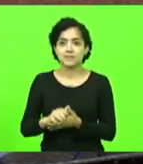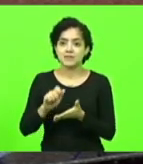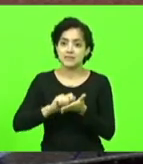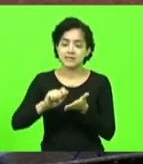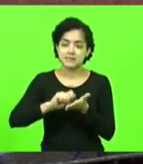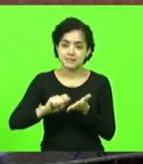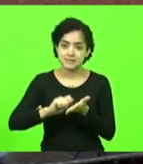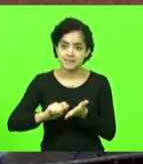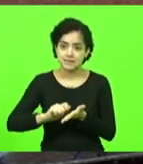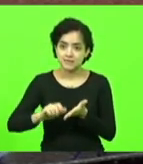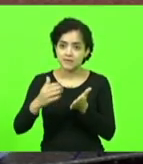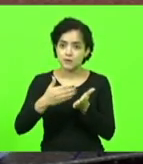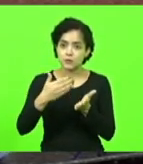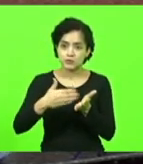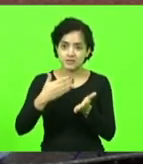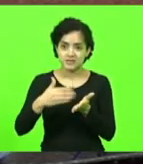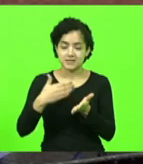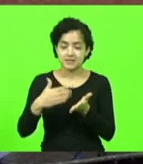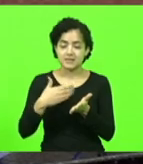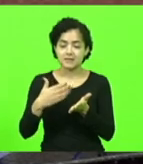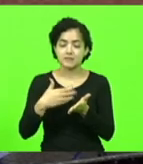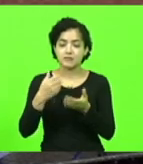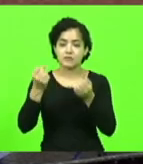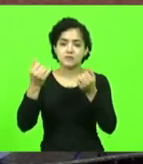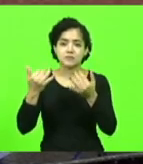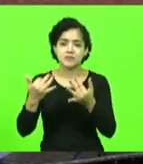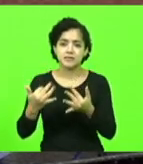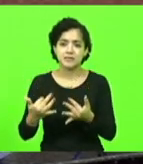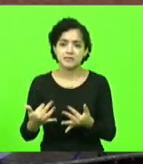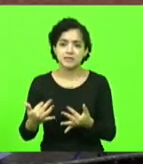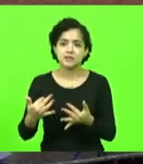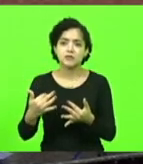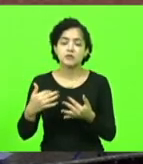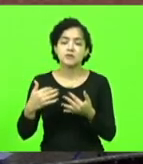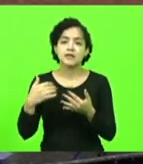esse livro, resgatando, principalmente,